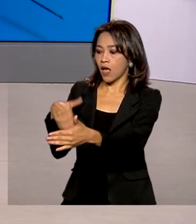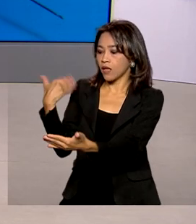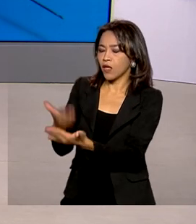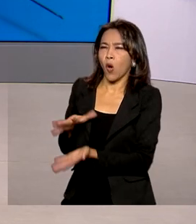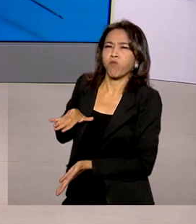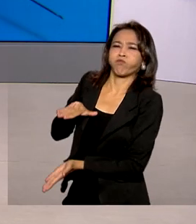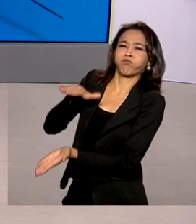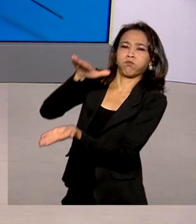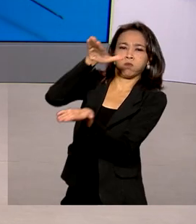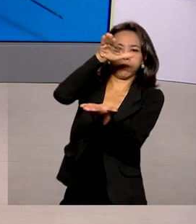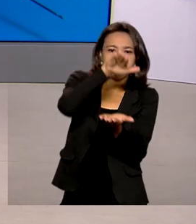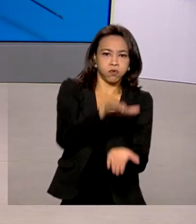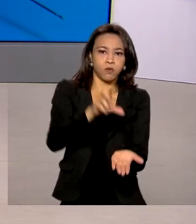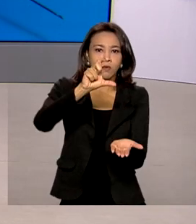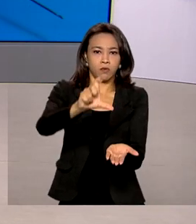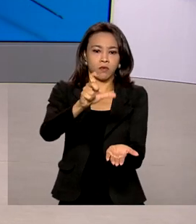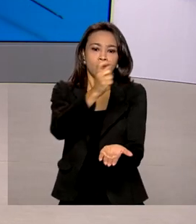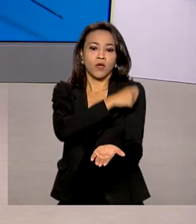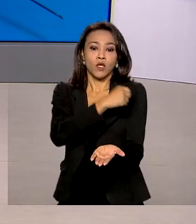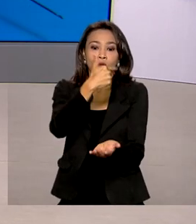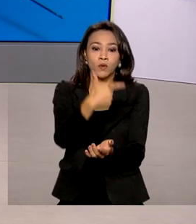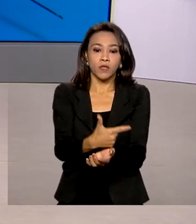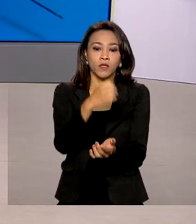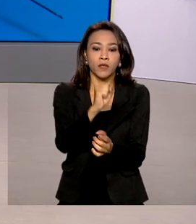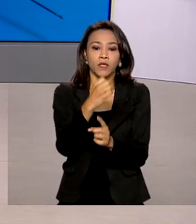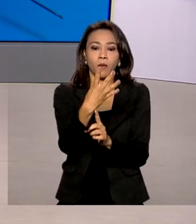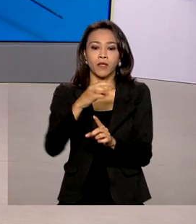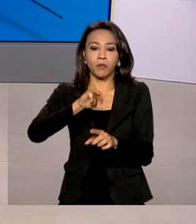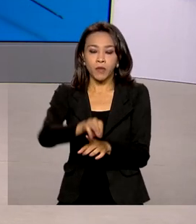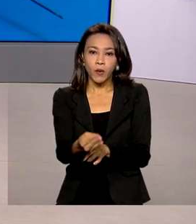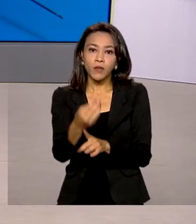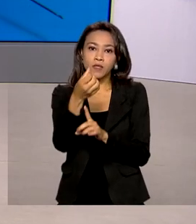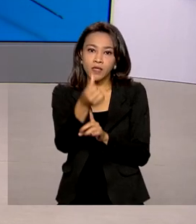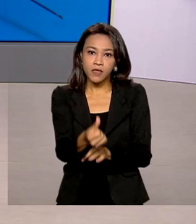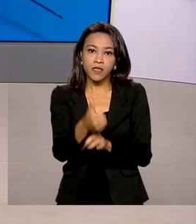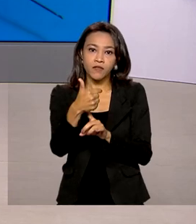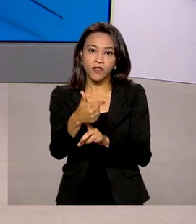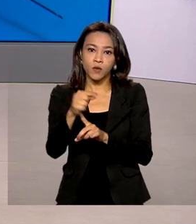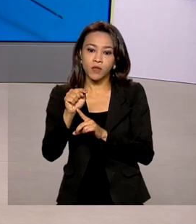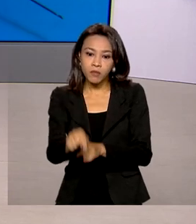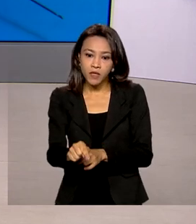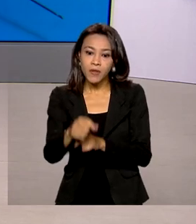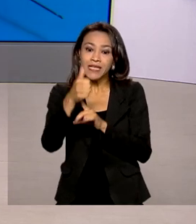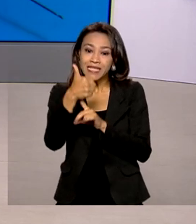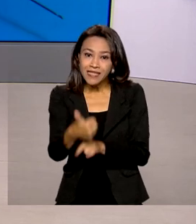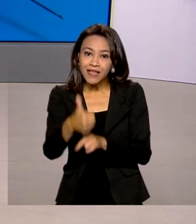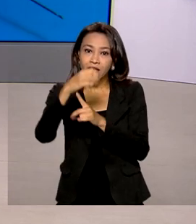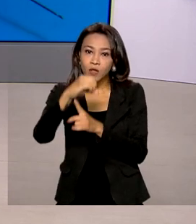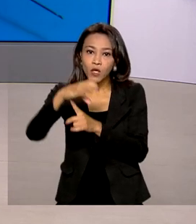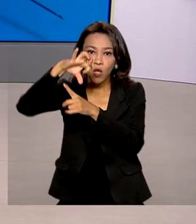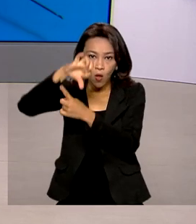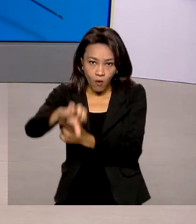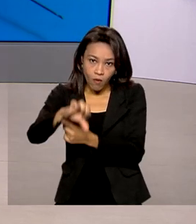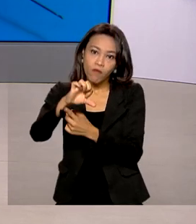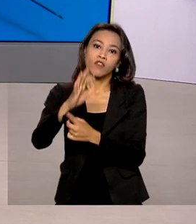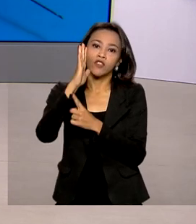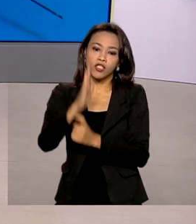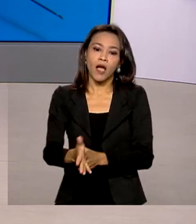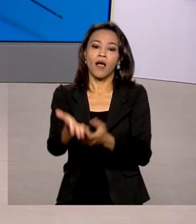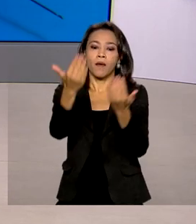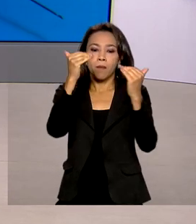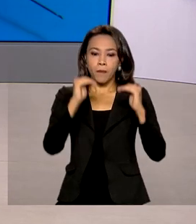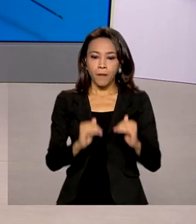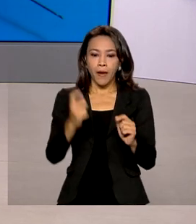distribuídas 284 milhões, 622 mil, 109 doses de vacina. doses aplicadas